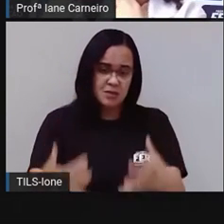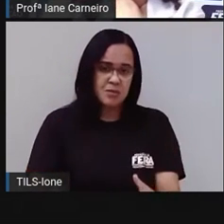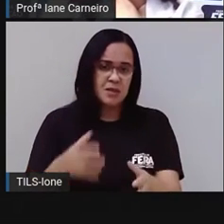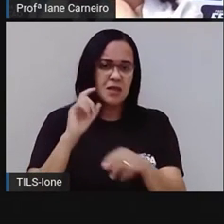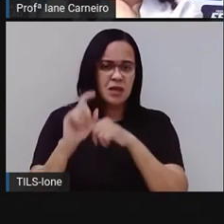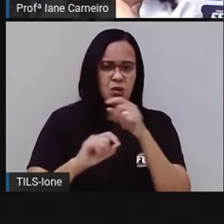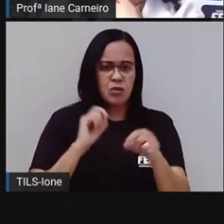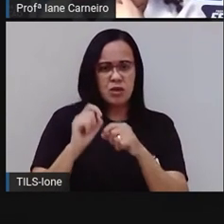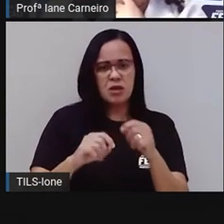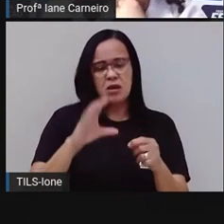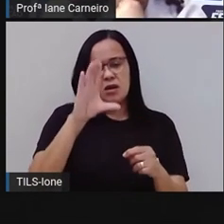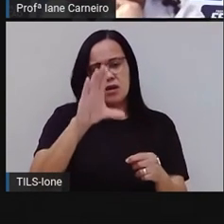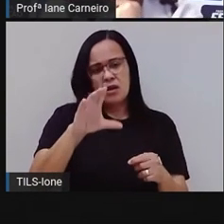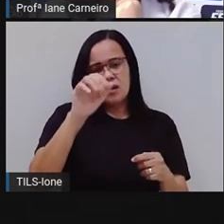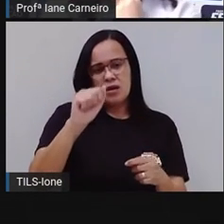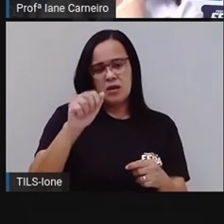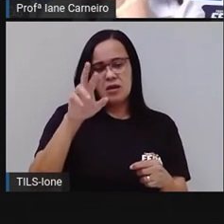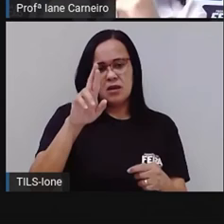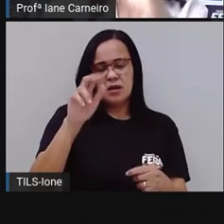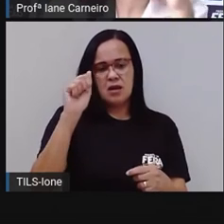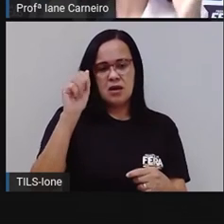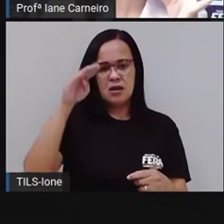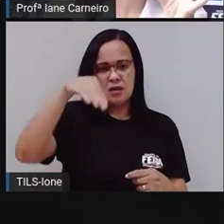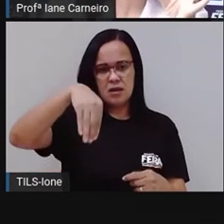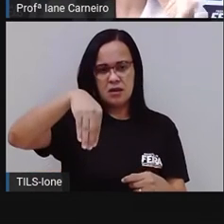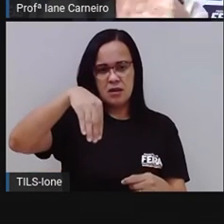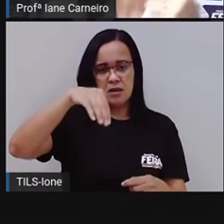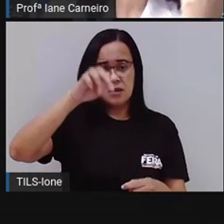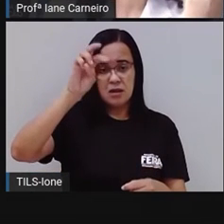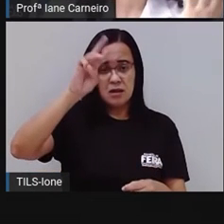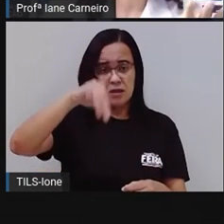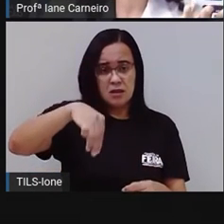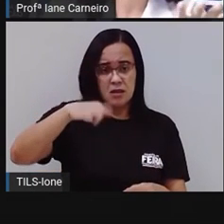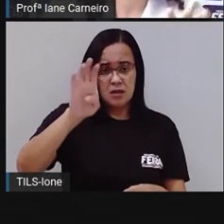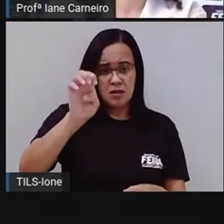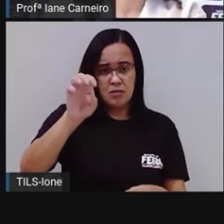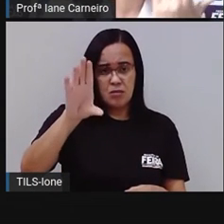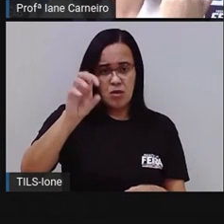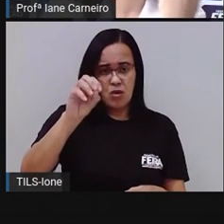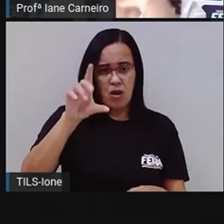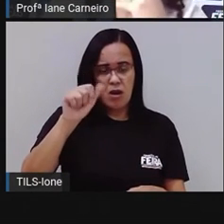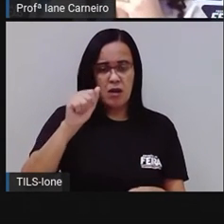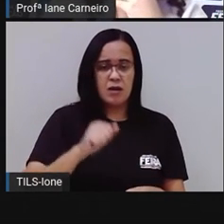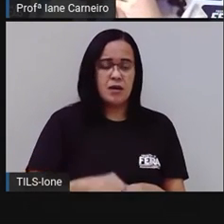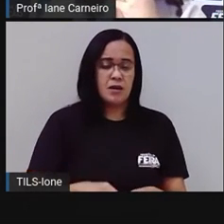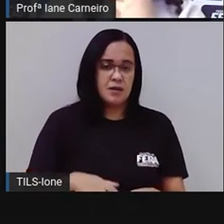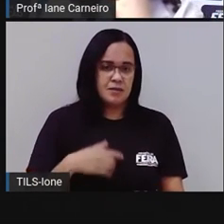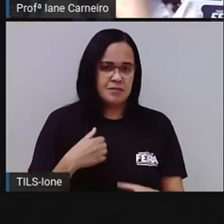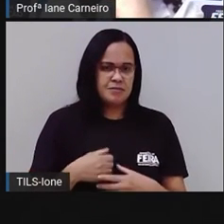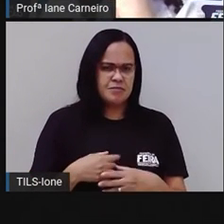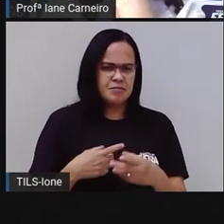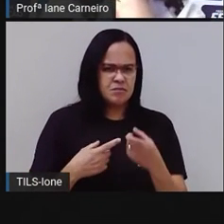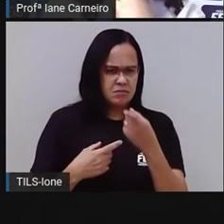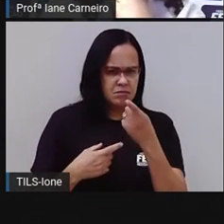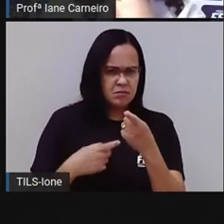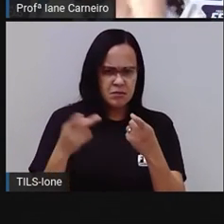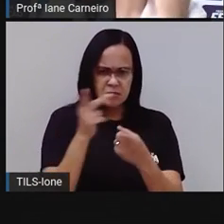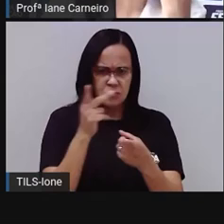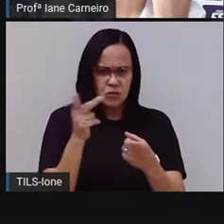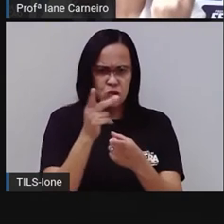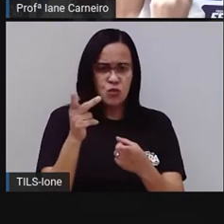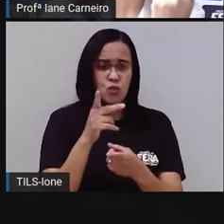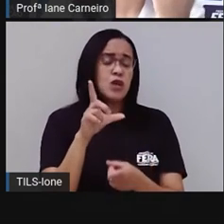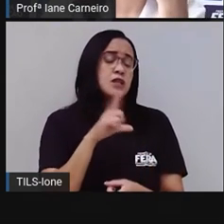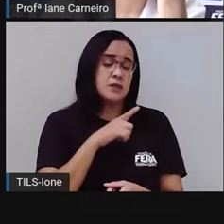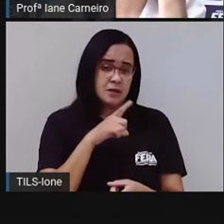no campo de futebol? Não sei, alguma coisa assim que remetesse a bola, a palavra bola, né? Então, a pode ver que tem